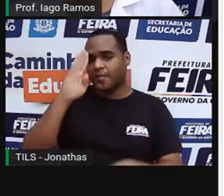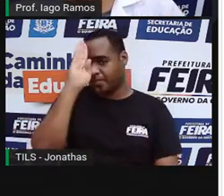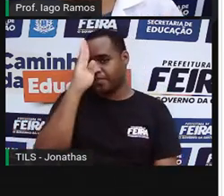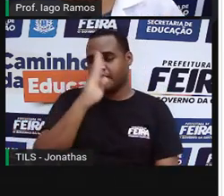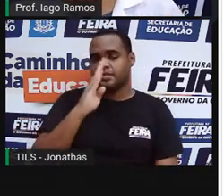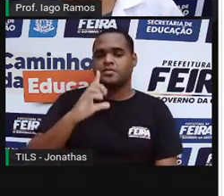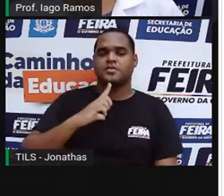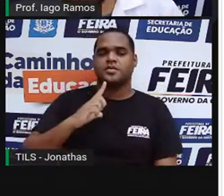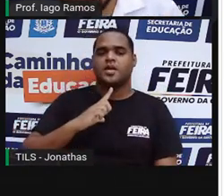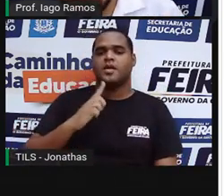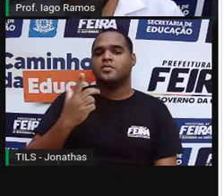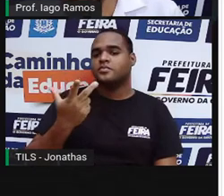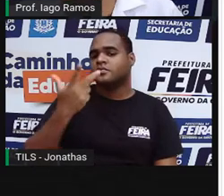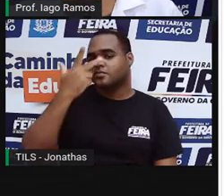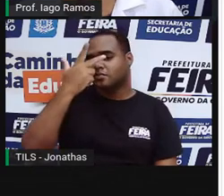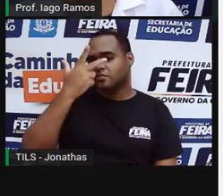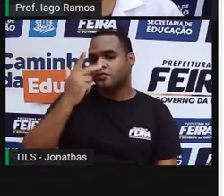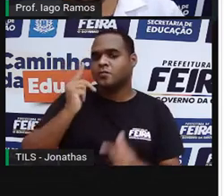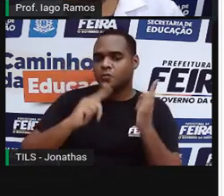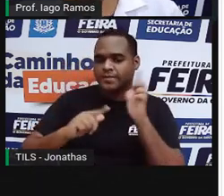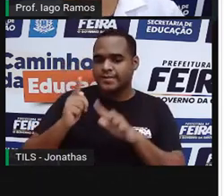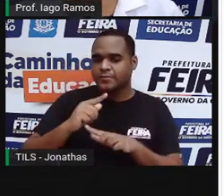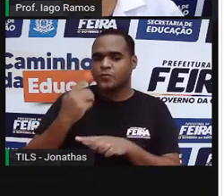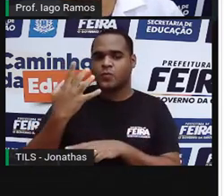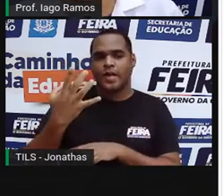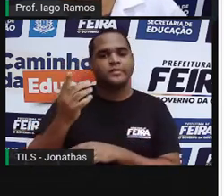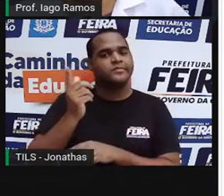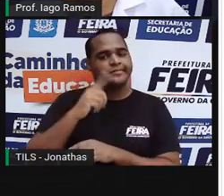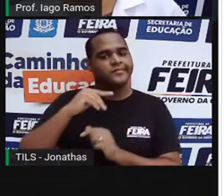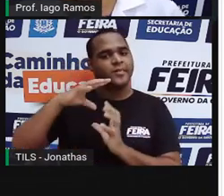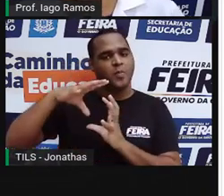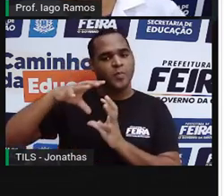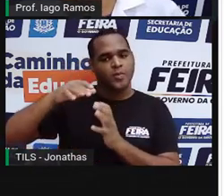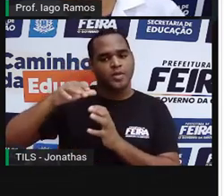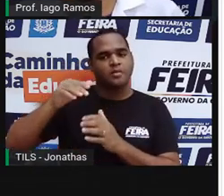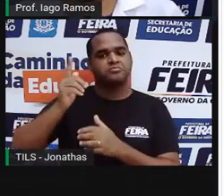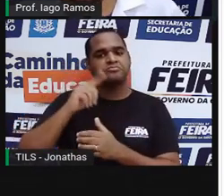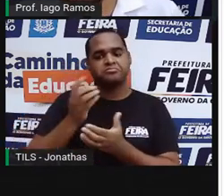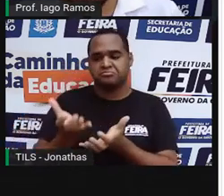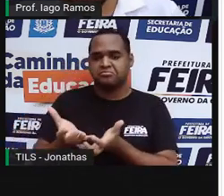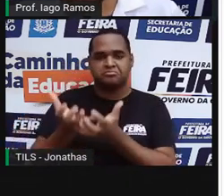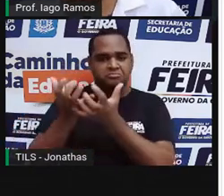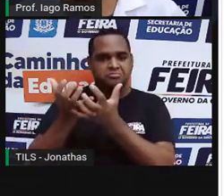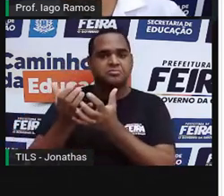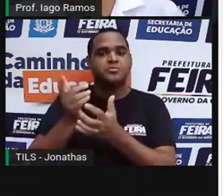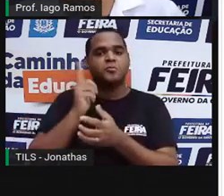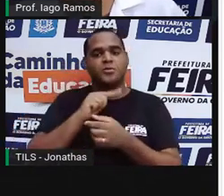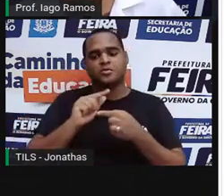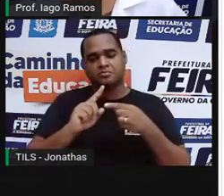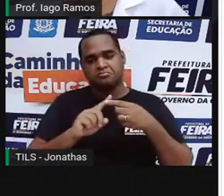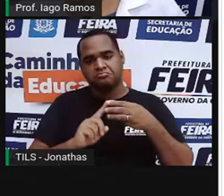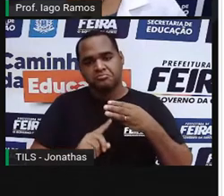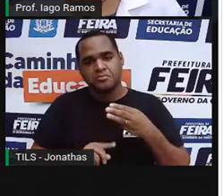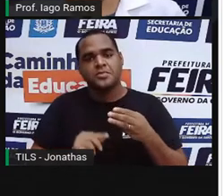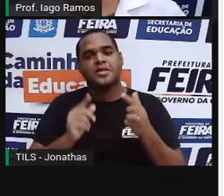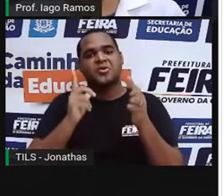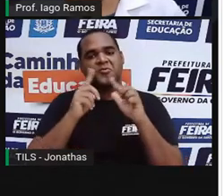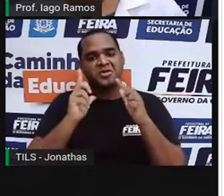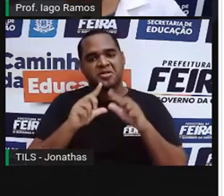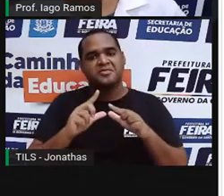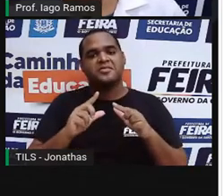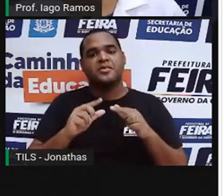quatro vezes campeão mundial, né? Onde o Brasil foi tetra, e foi uma